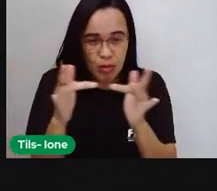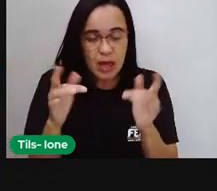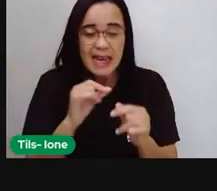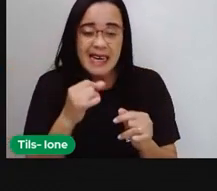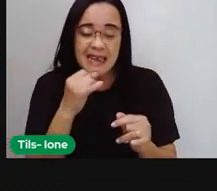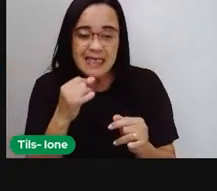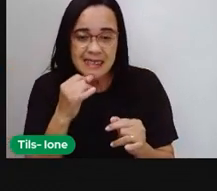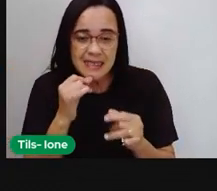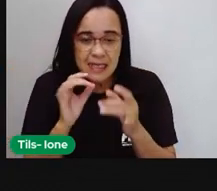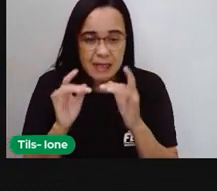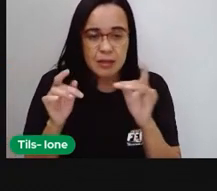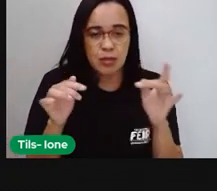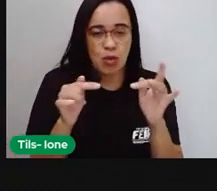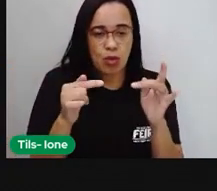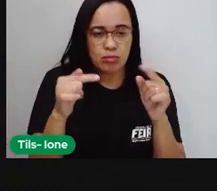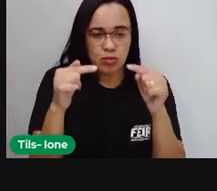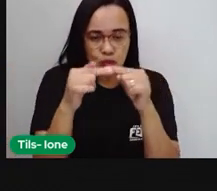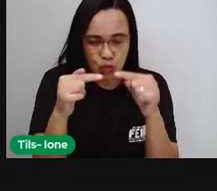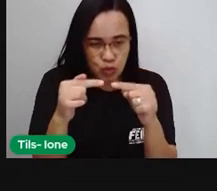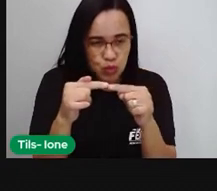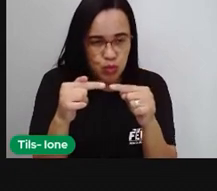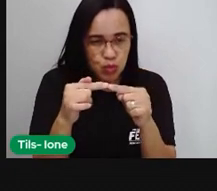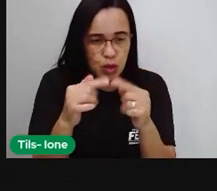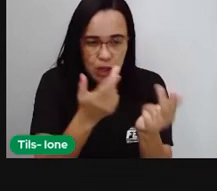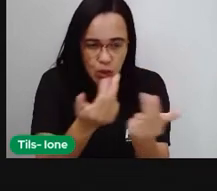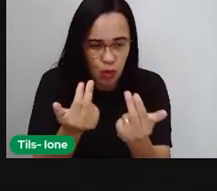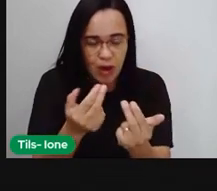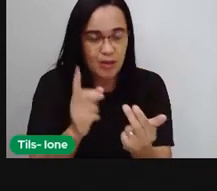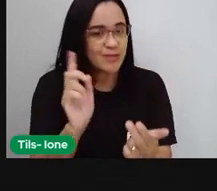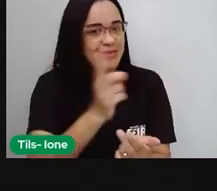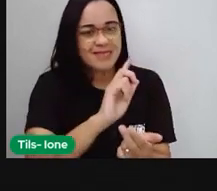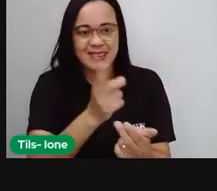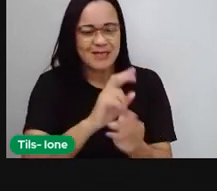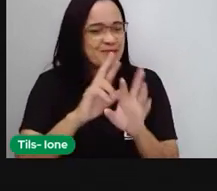cada parte é igual à outra. Então,